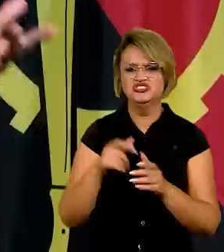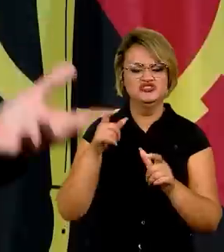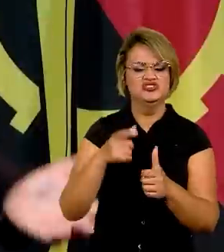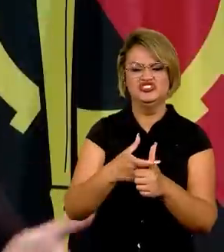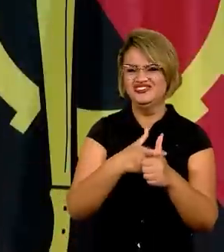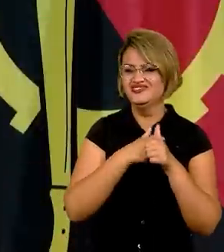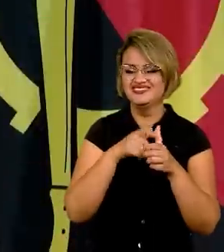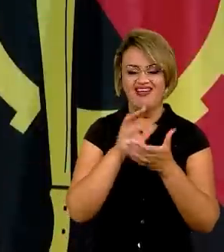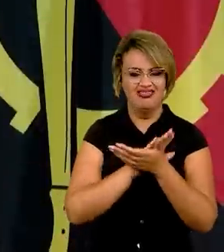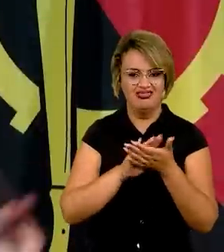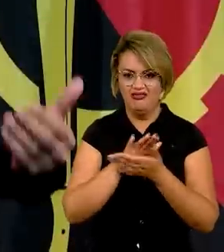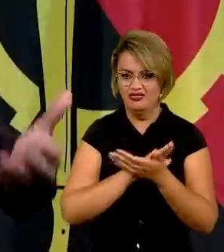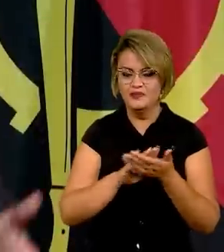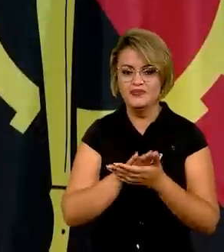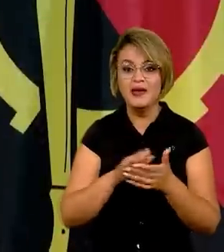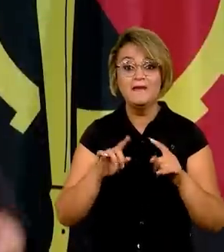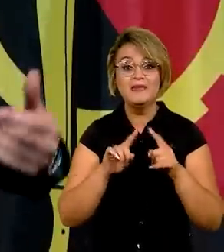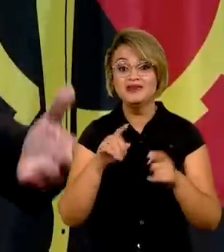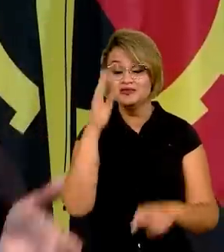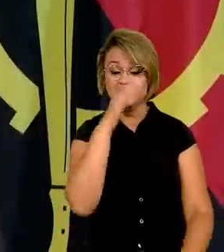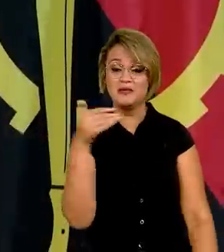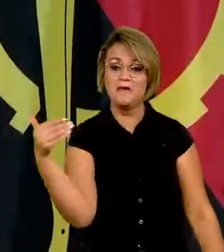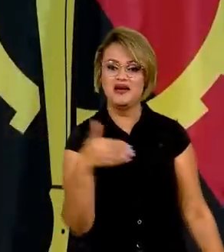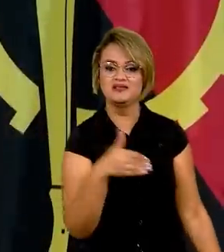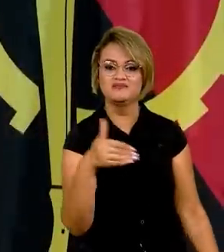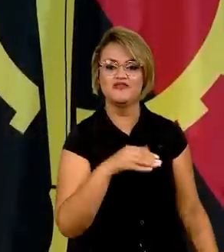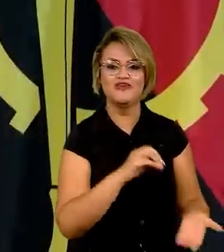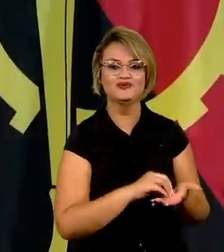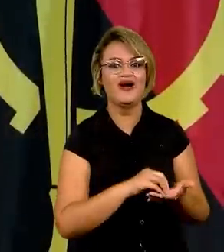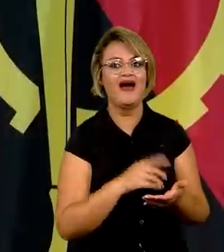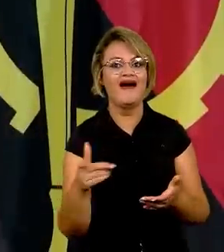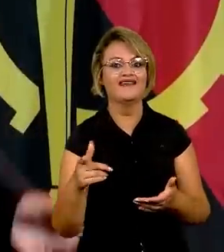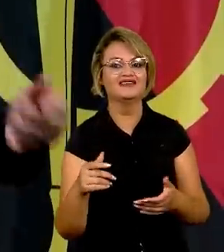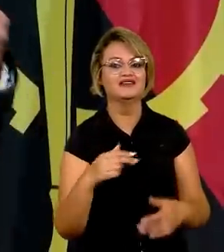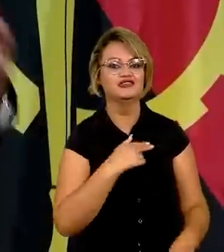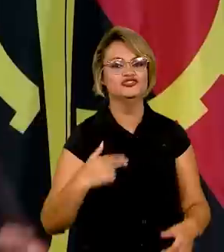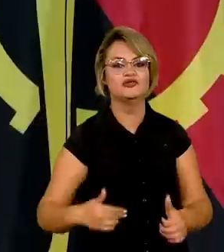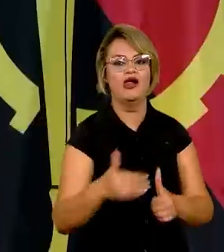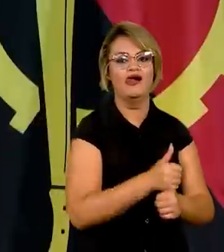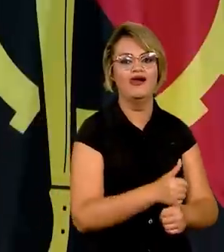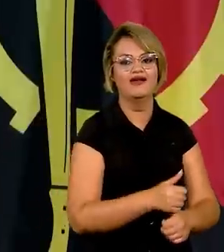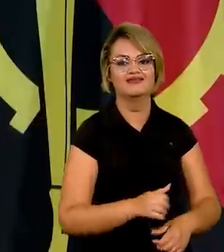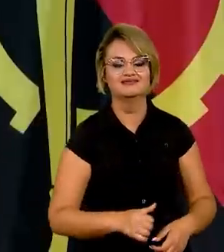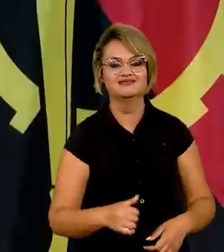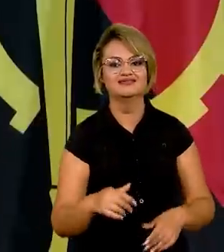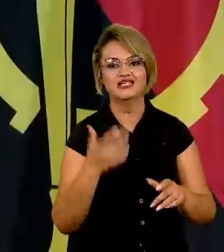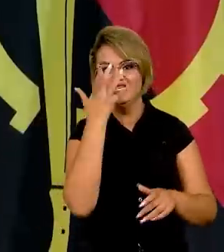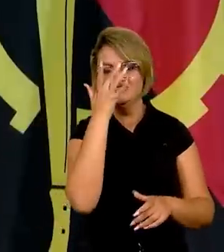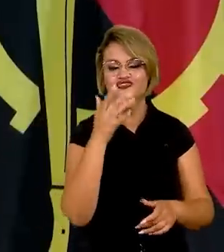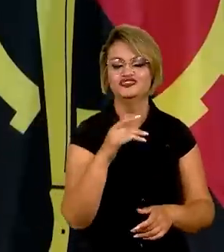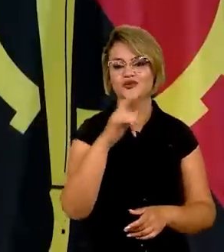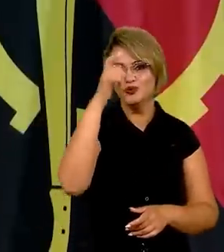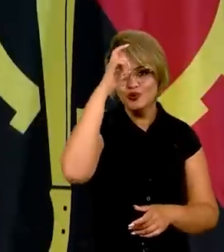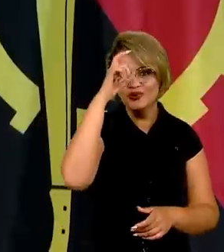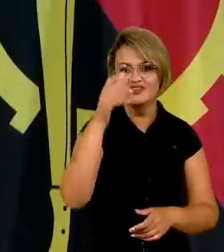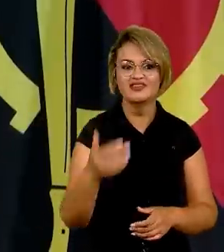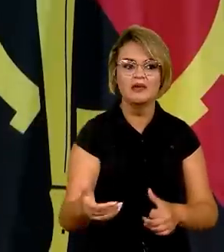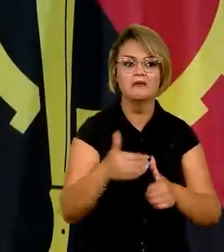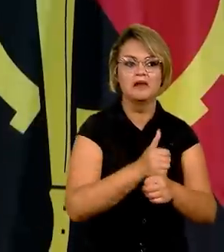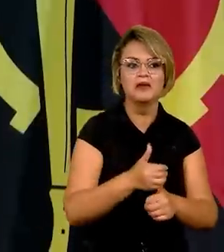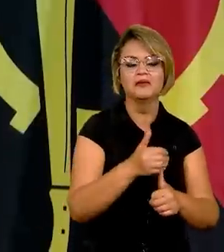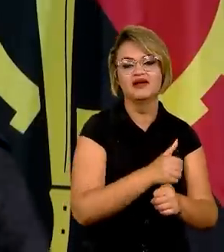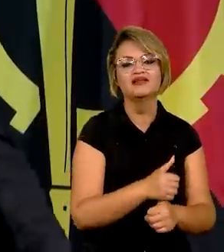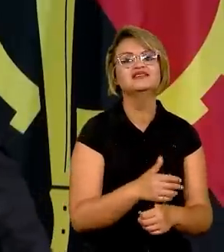ausência do Brasil aqui na África, a China chegou, a Índia chegou, a Turquia chegou e o Brasil perdeu muito